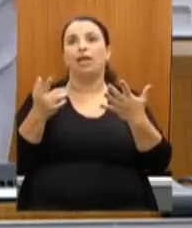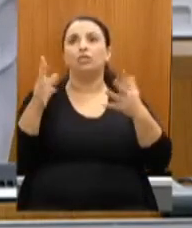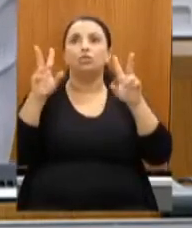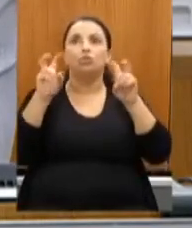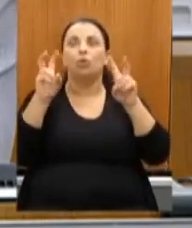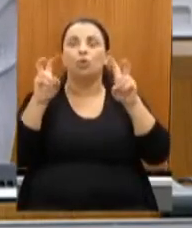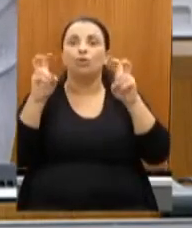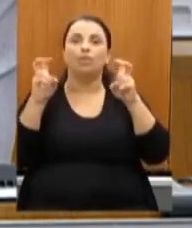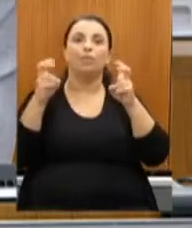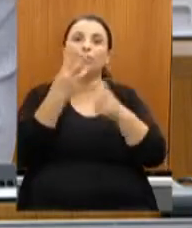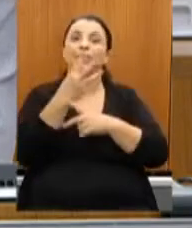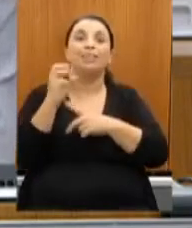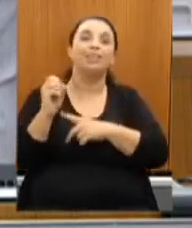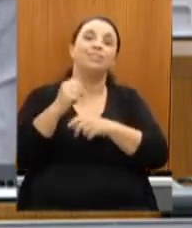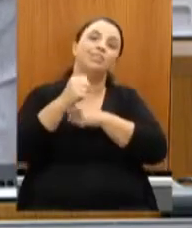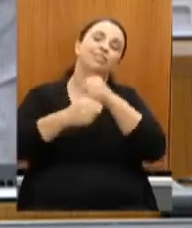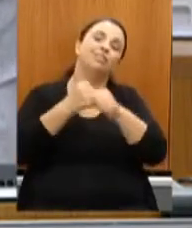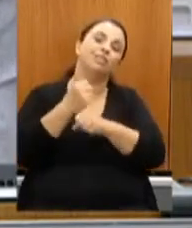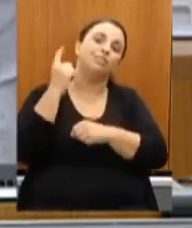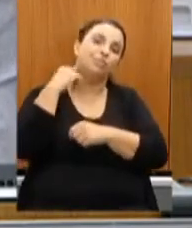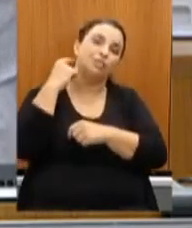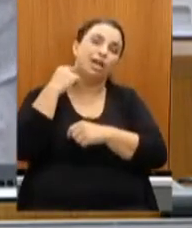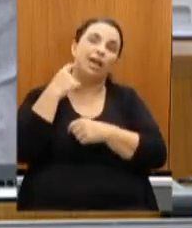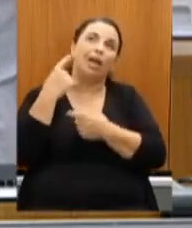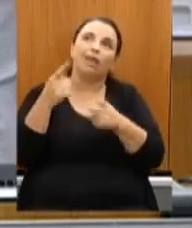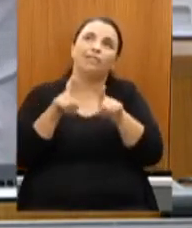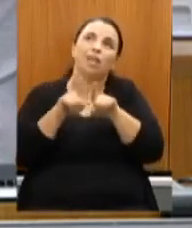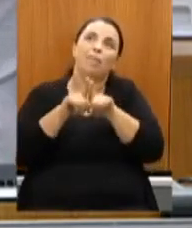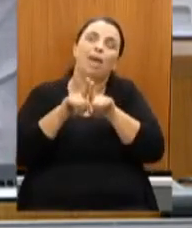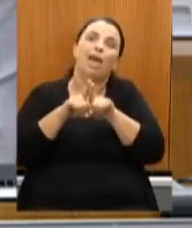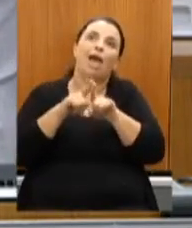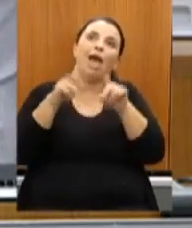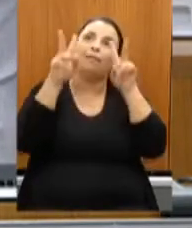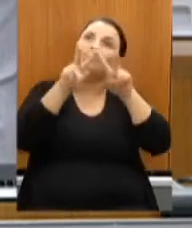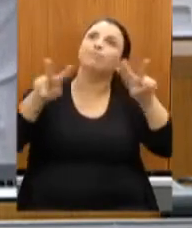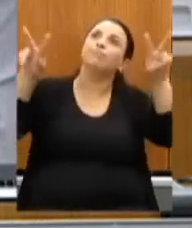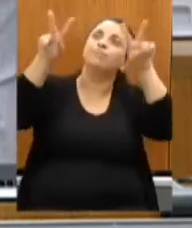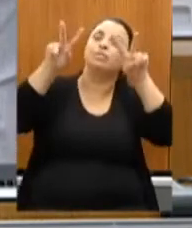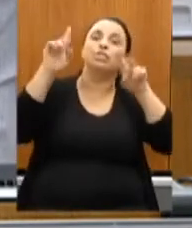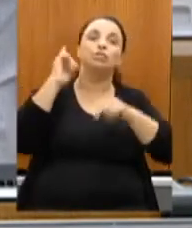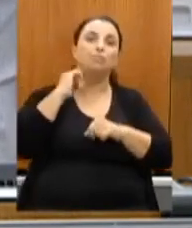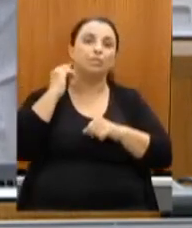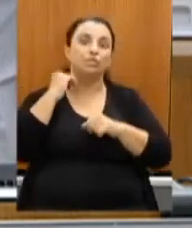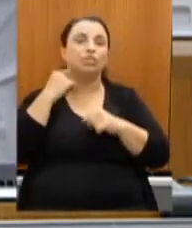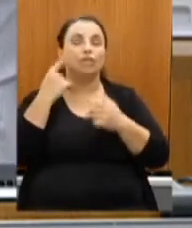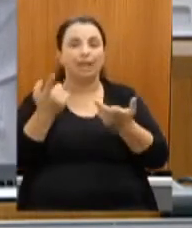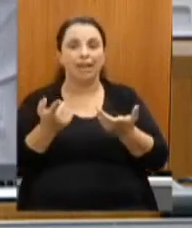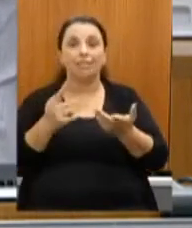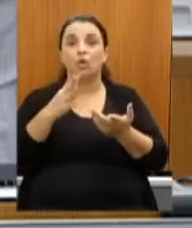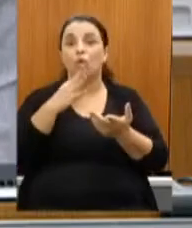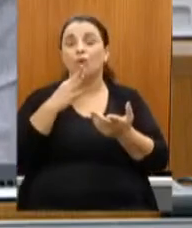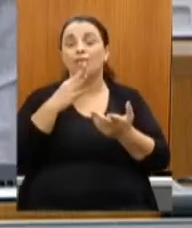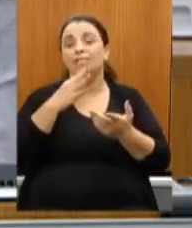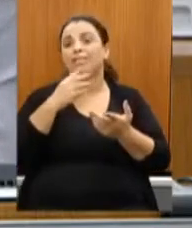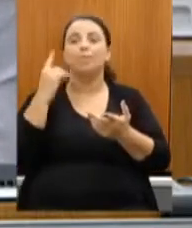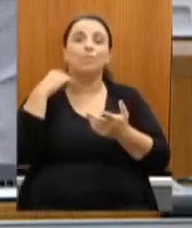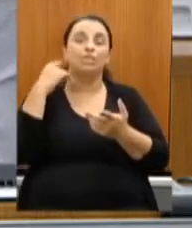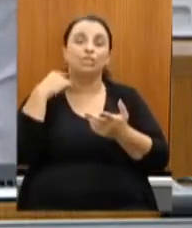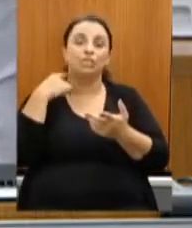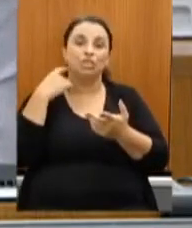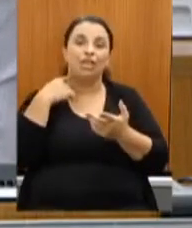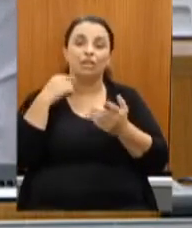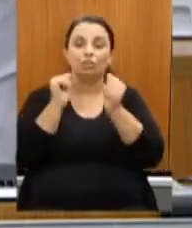paisagem mineira para despertar esse desejo de conhecer minas por nós mineiros esse era para ter